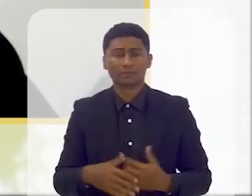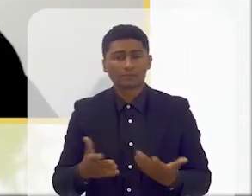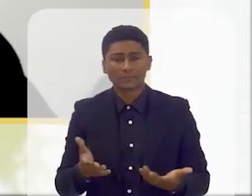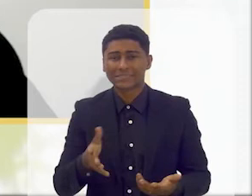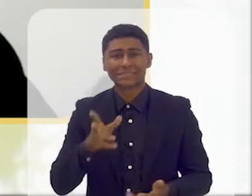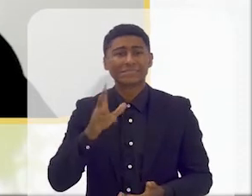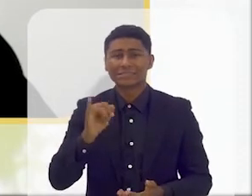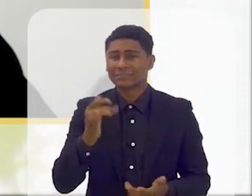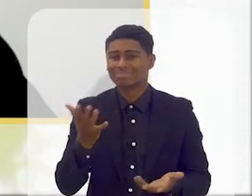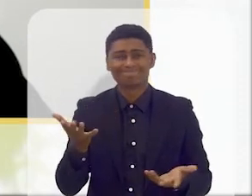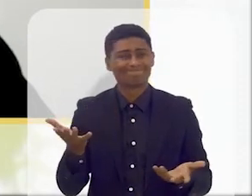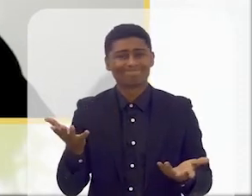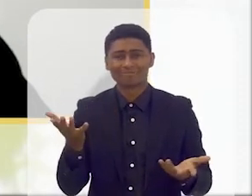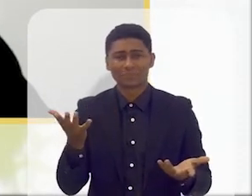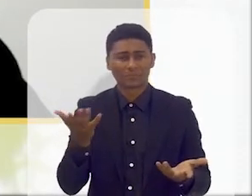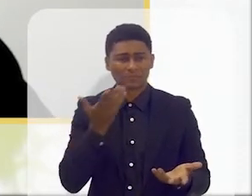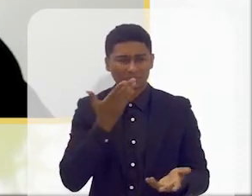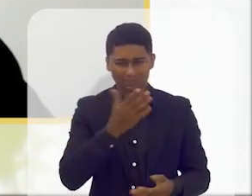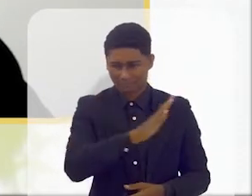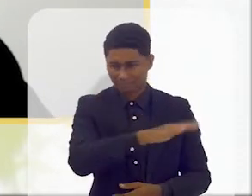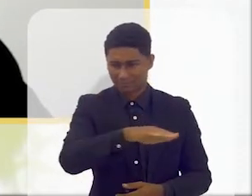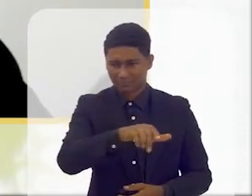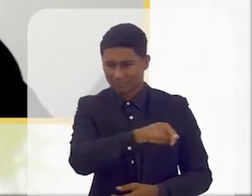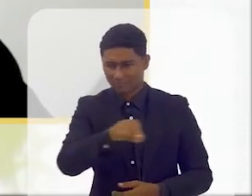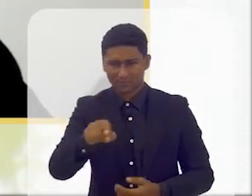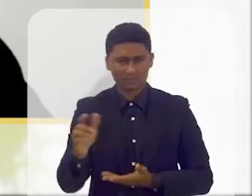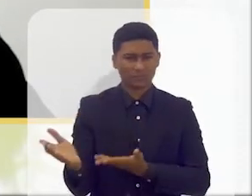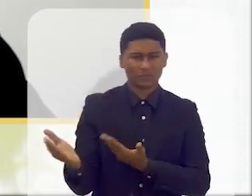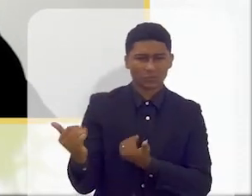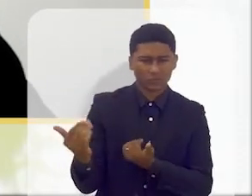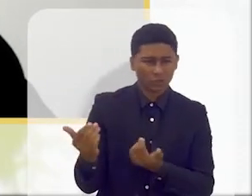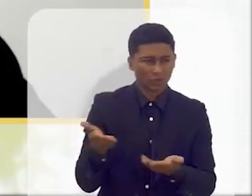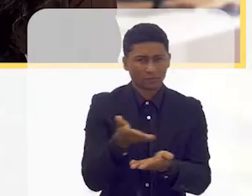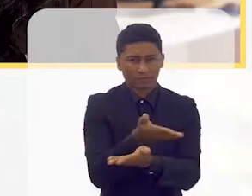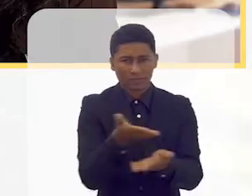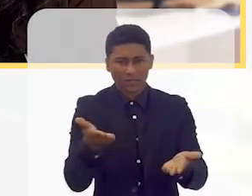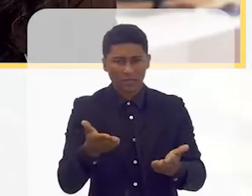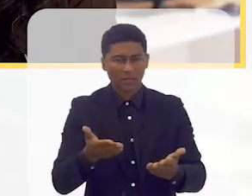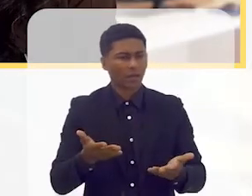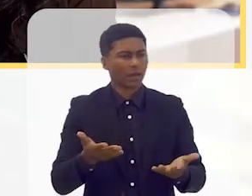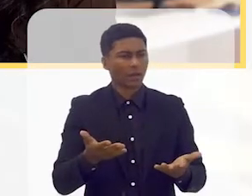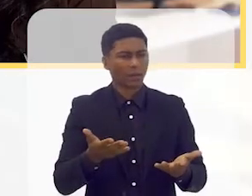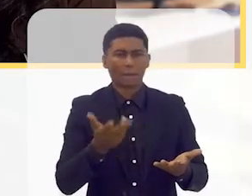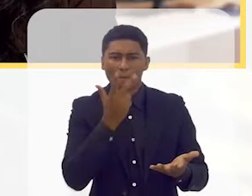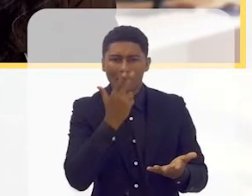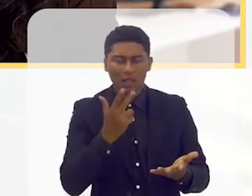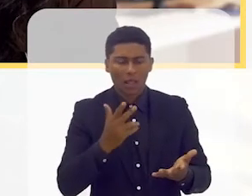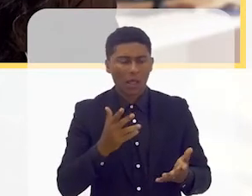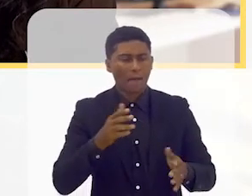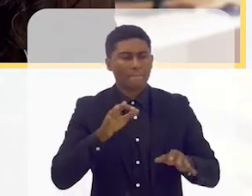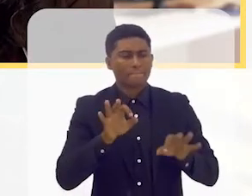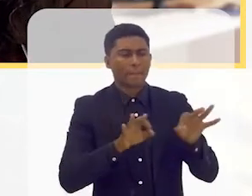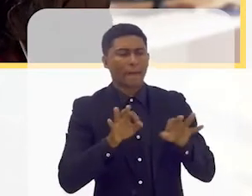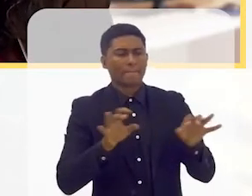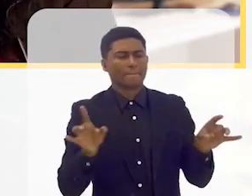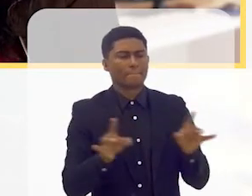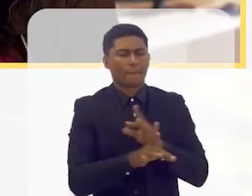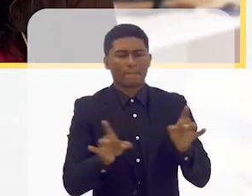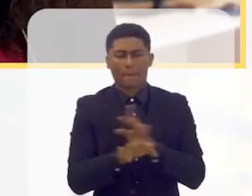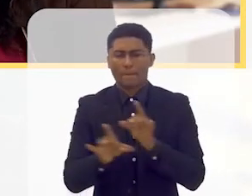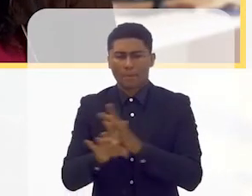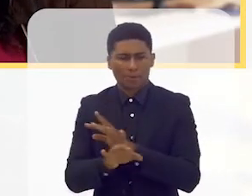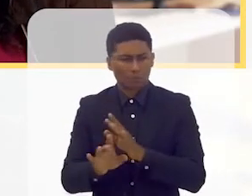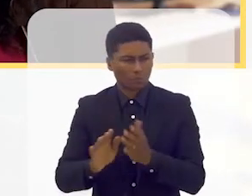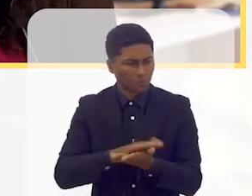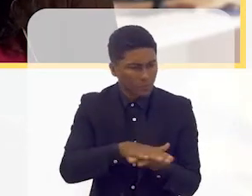E se eu não tiver pessoas, se eu não tiver as crianças e os jovens preparados e competentes, então eles não vão ser agentes da sociedade. E